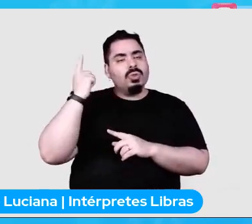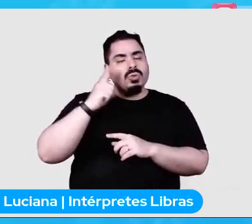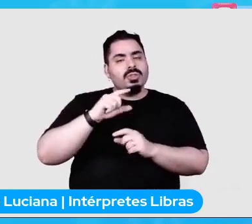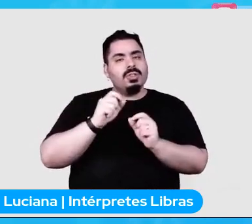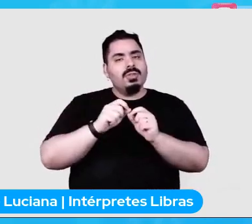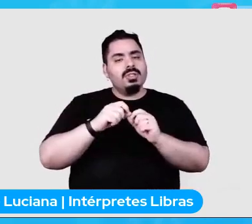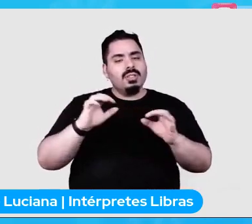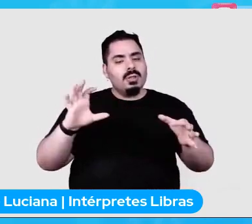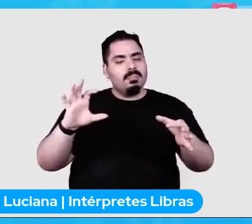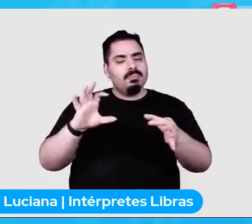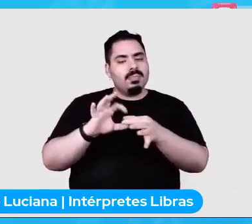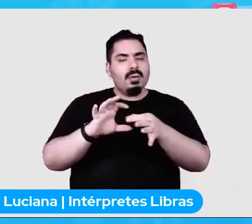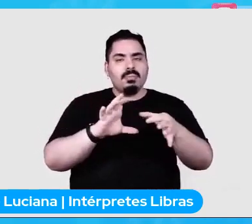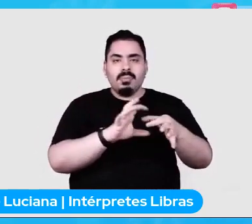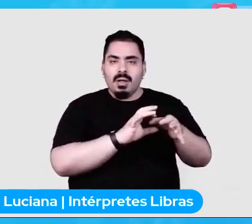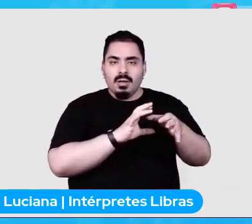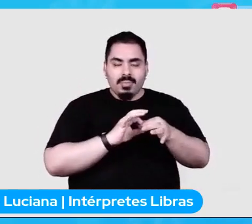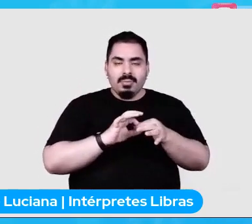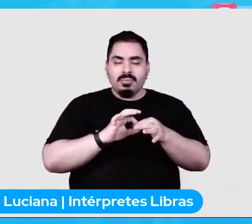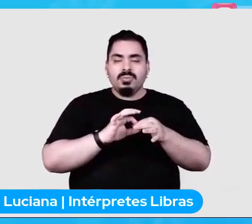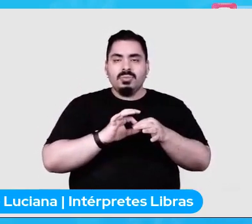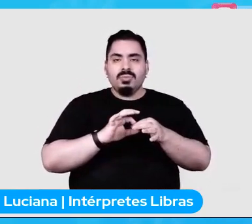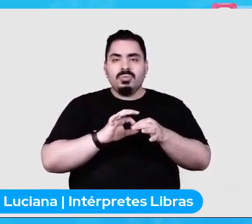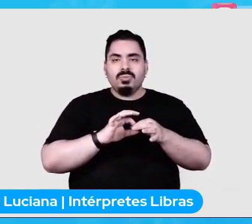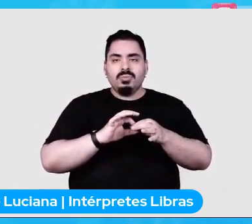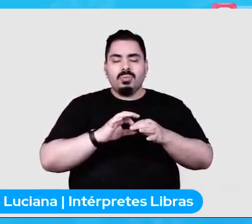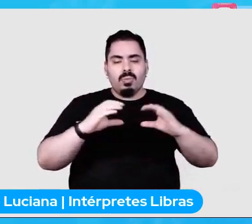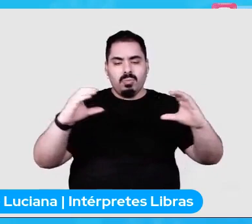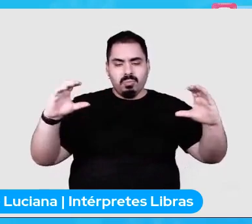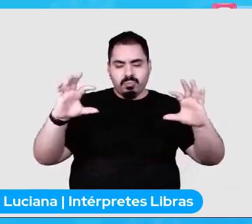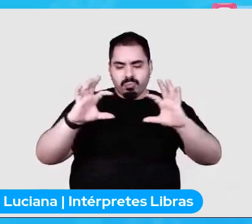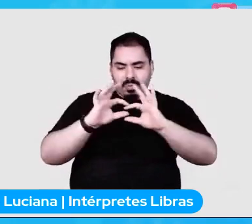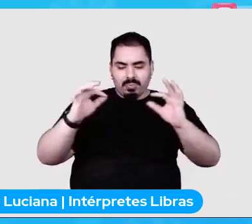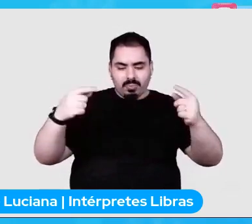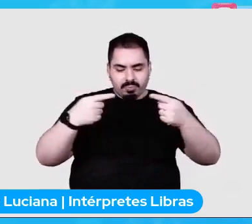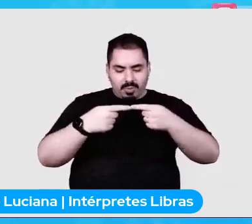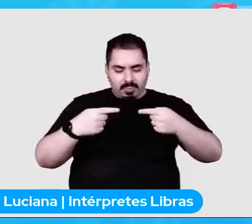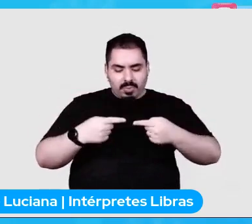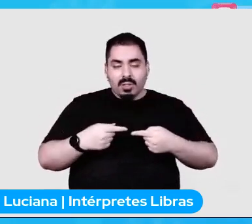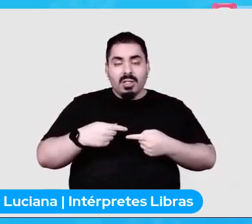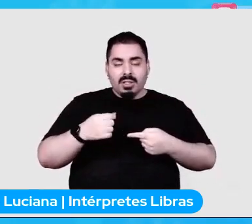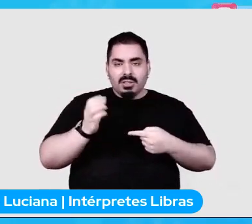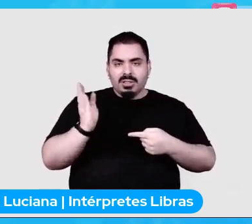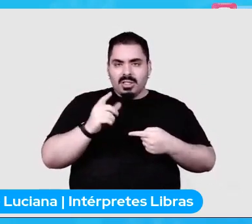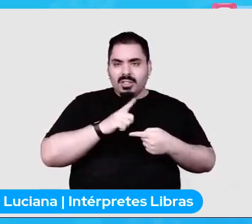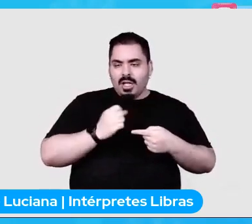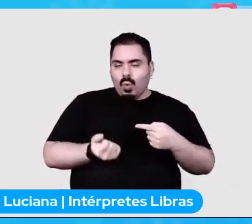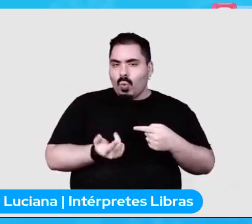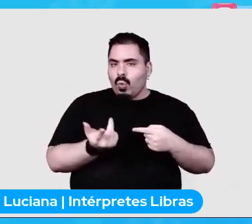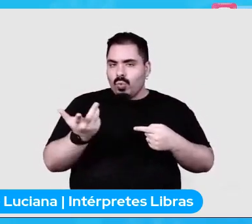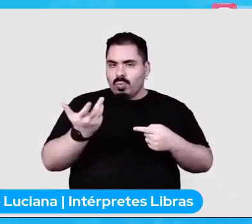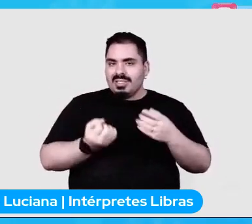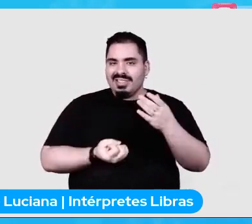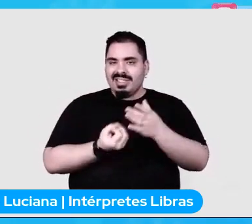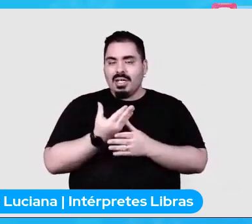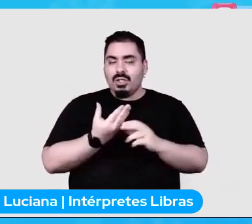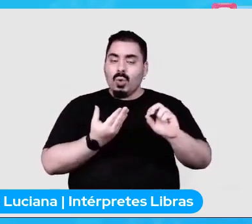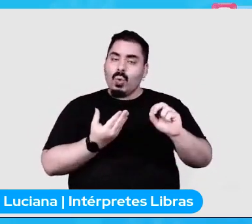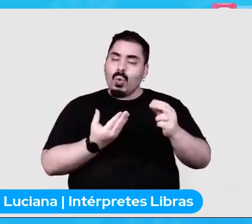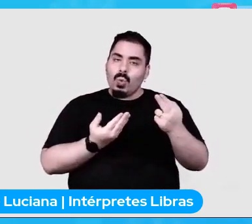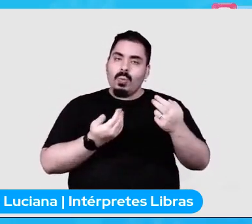já existem algumas já criadas ou tem que implementar do zero então